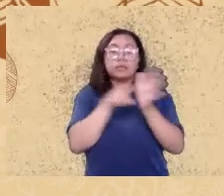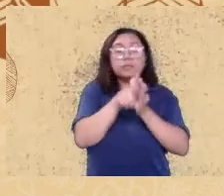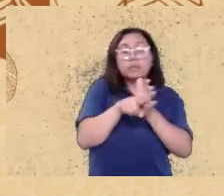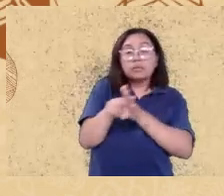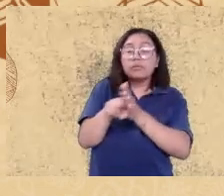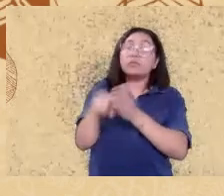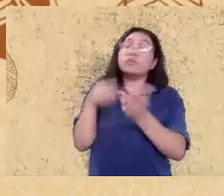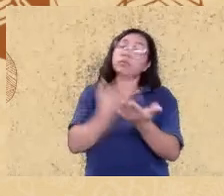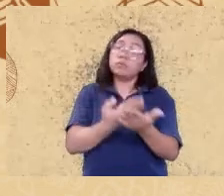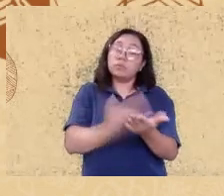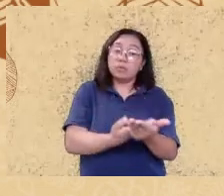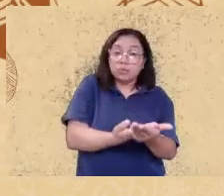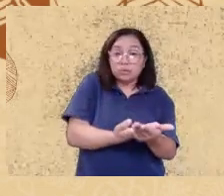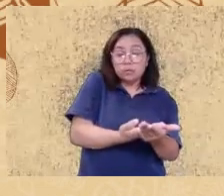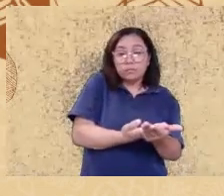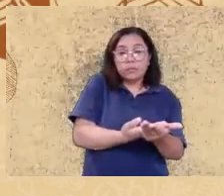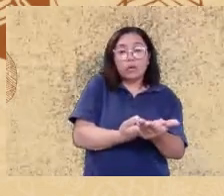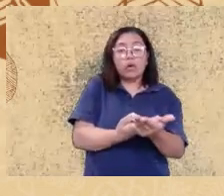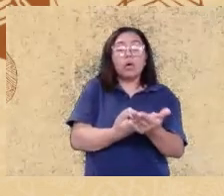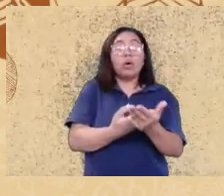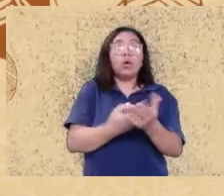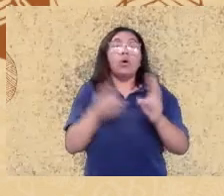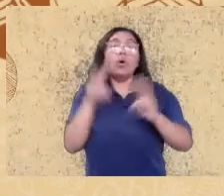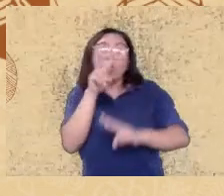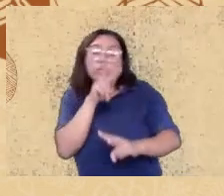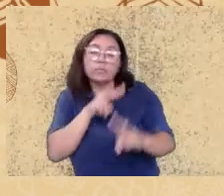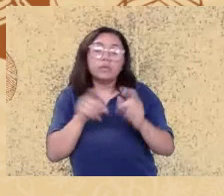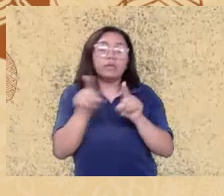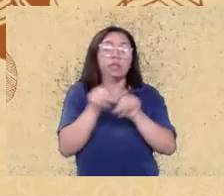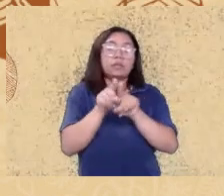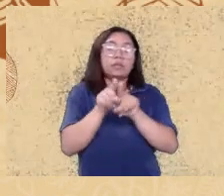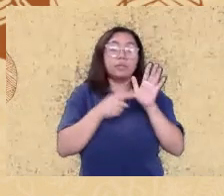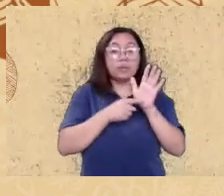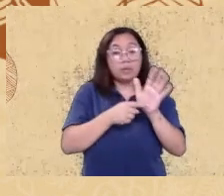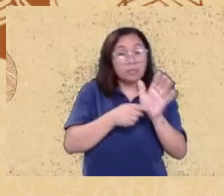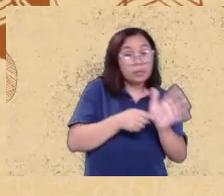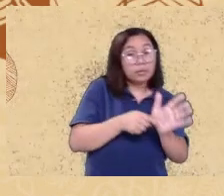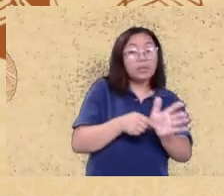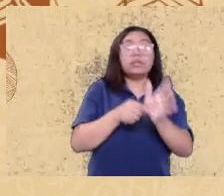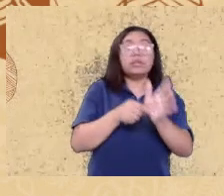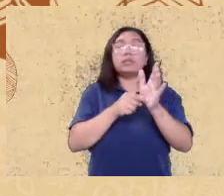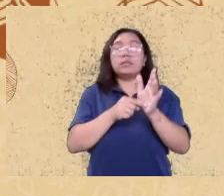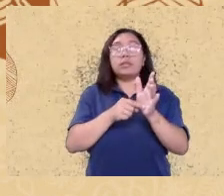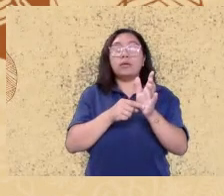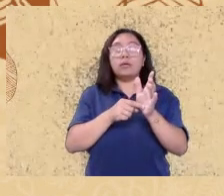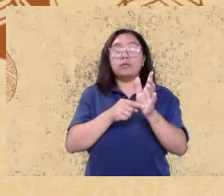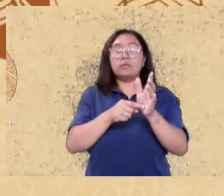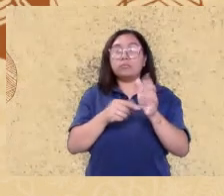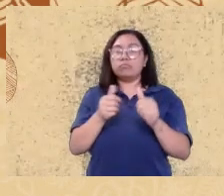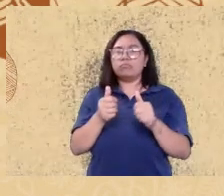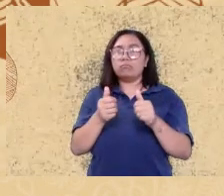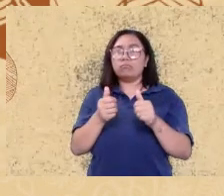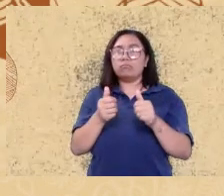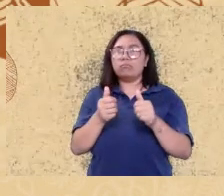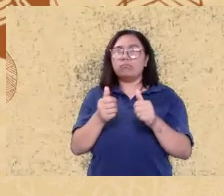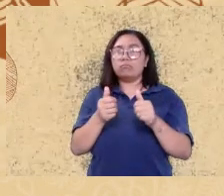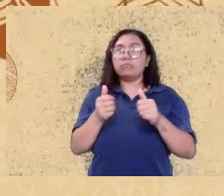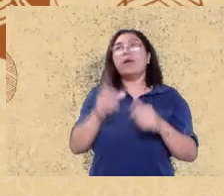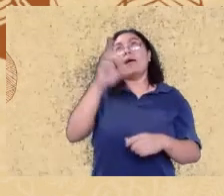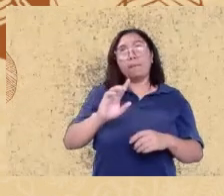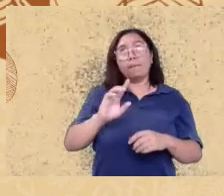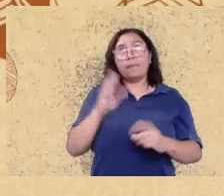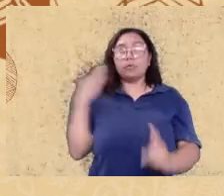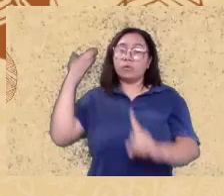e observar o seu alinhamento junto aos critérios de reconhecimento e validação a partir dos direitos humanos e nós temos também